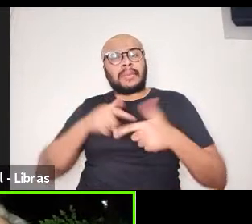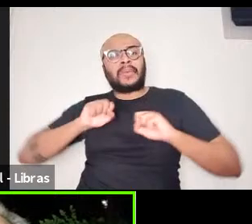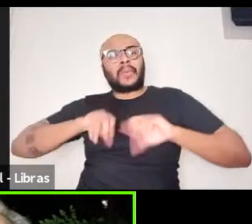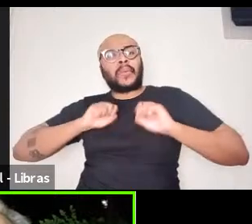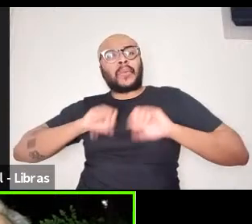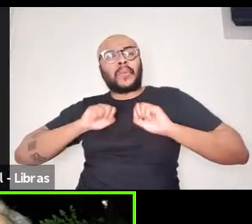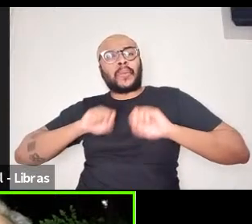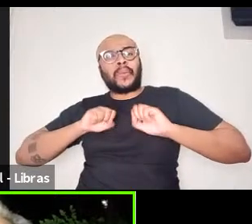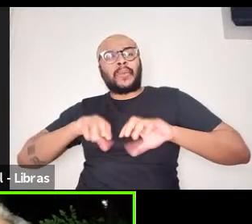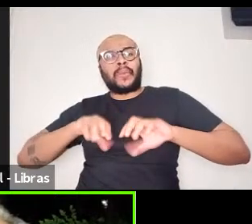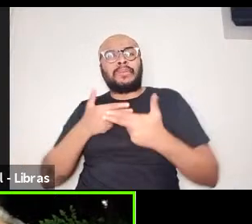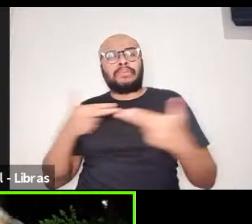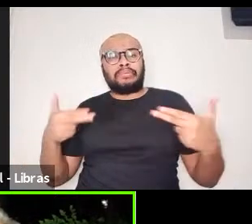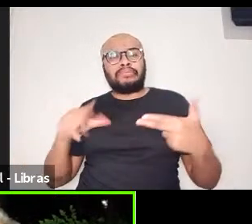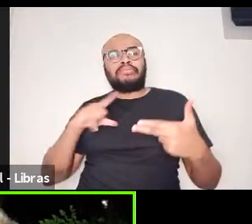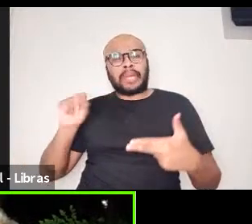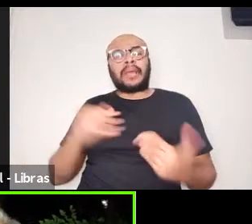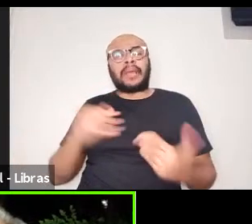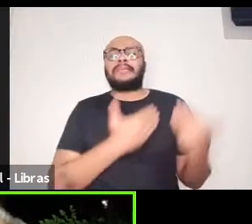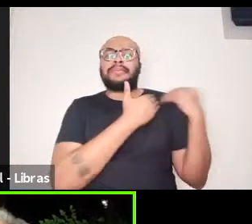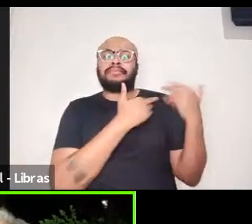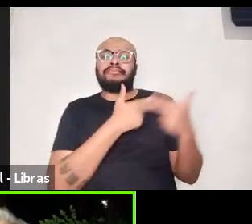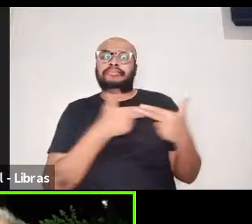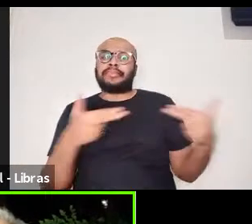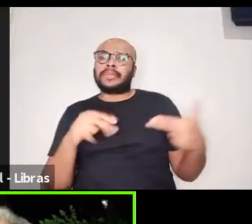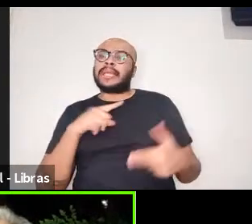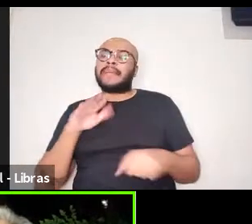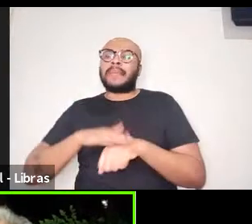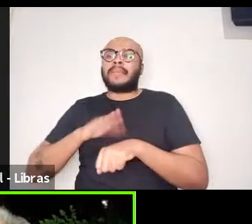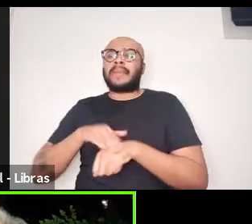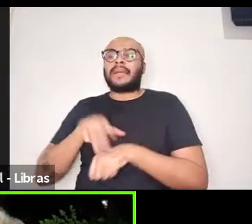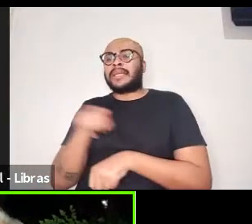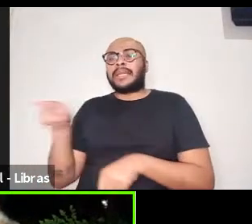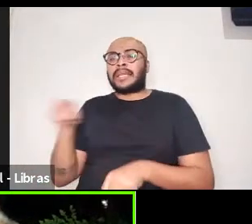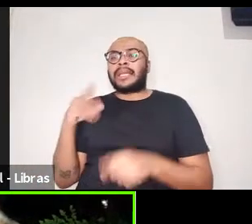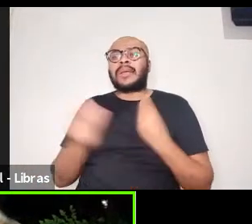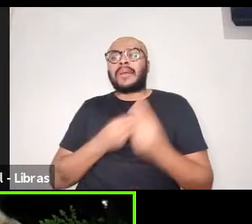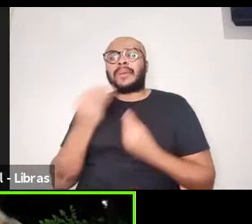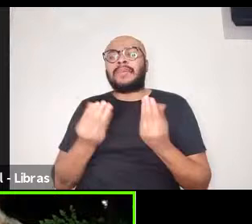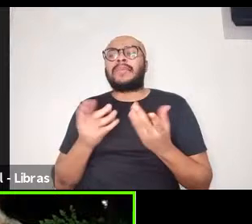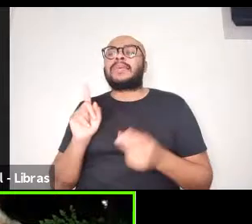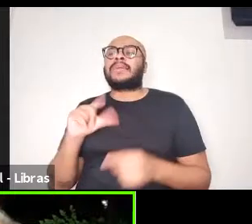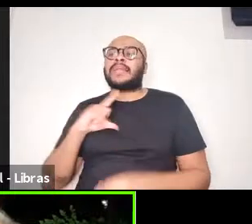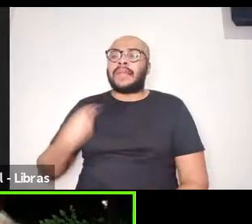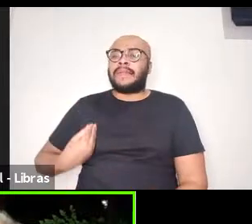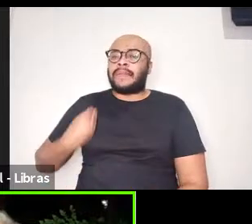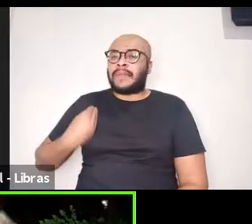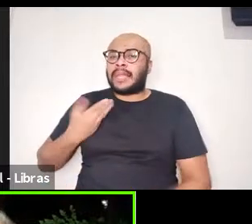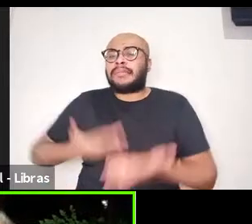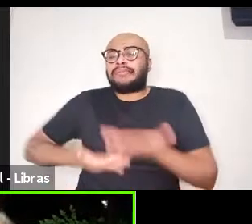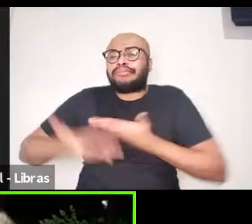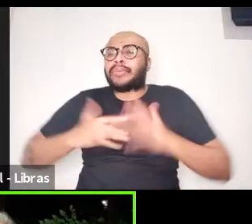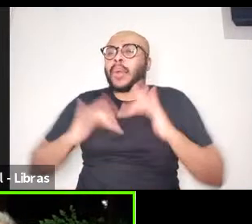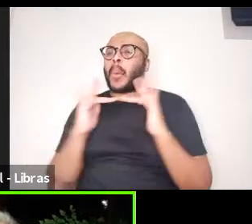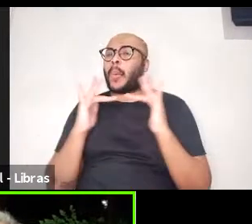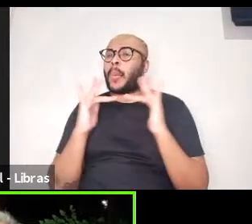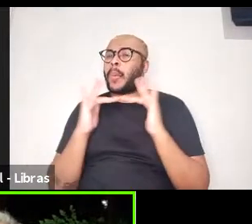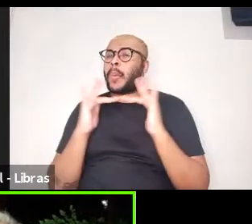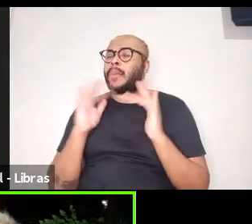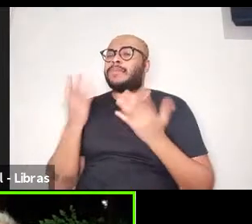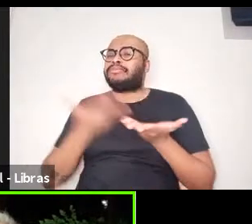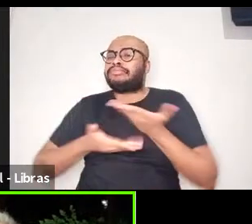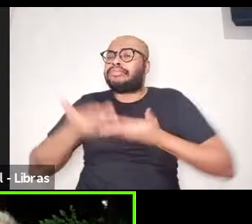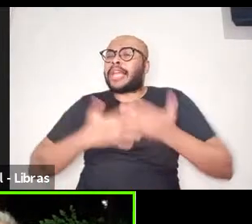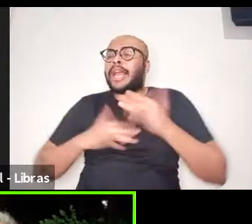ele é editor e tal, ele tem tido, assim, uma convivência, uma troca de informações muito